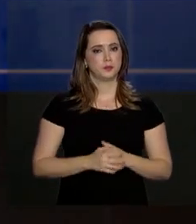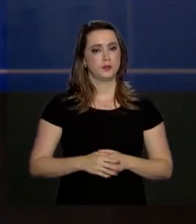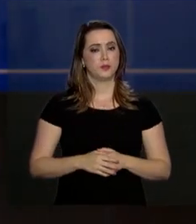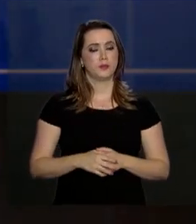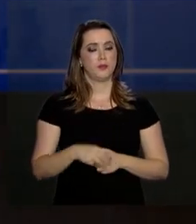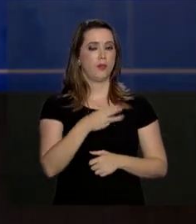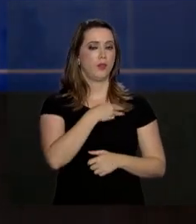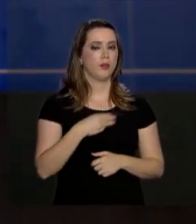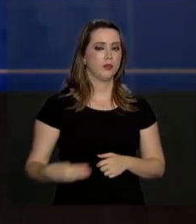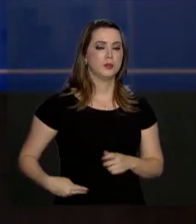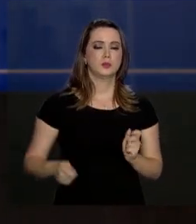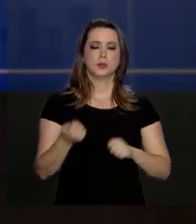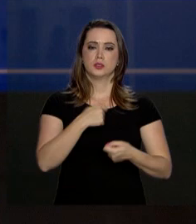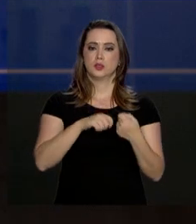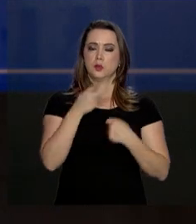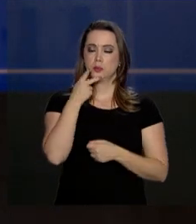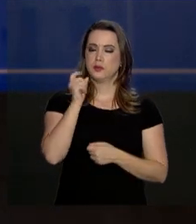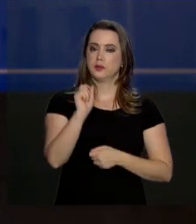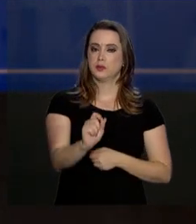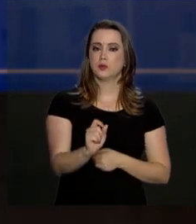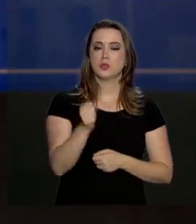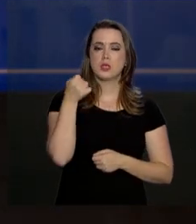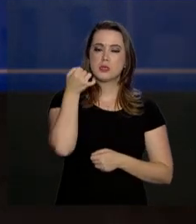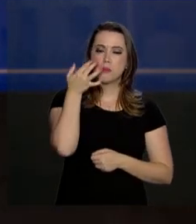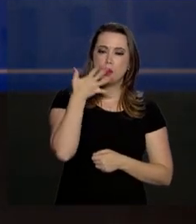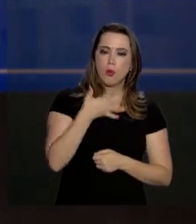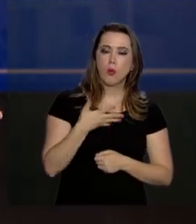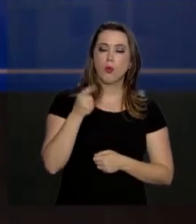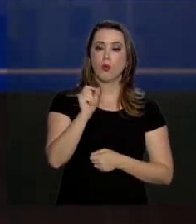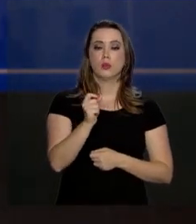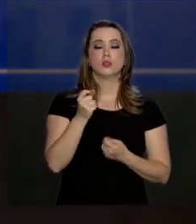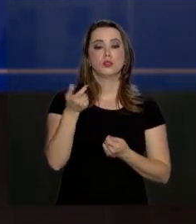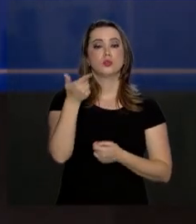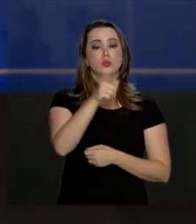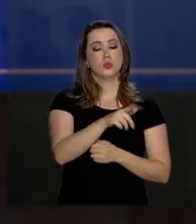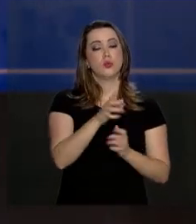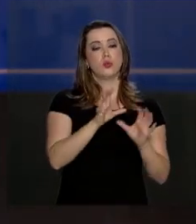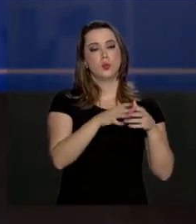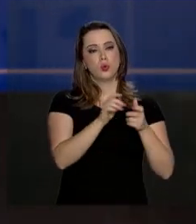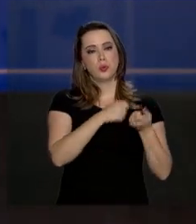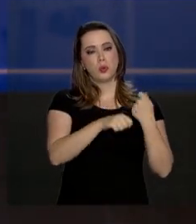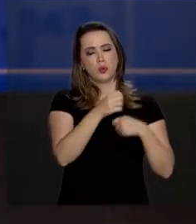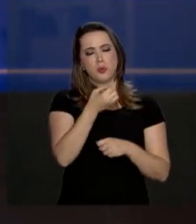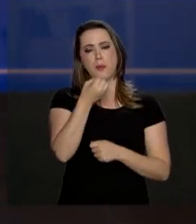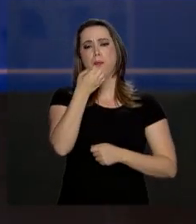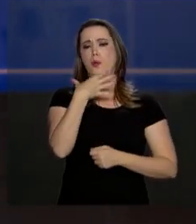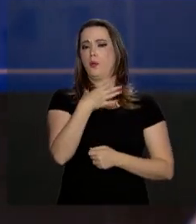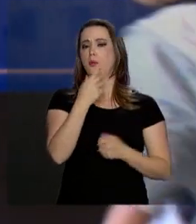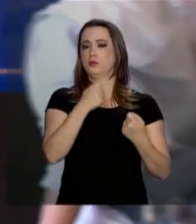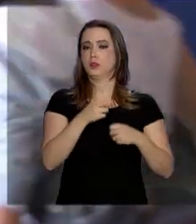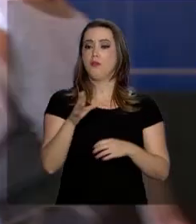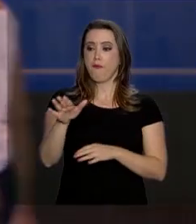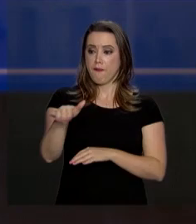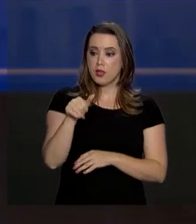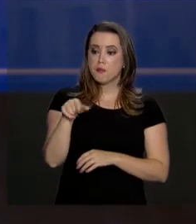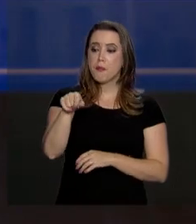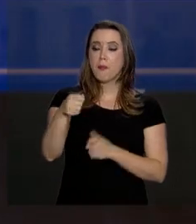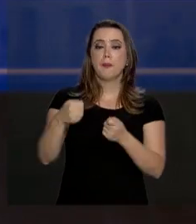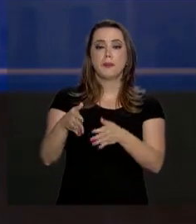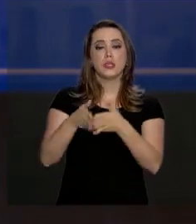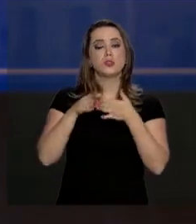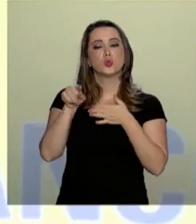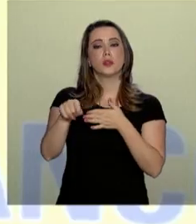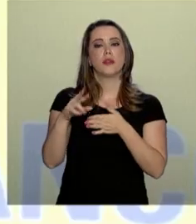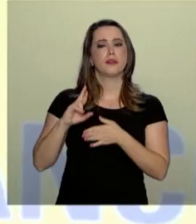Guedes, participou da cerimônia. No discurso, ele voltou a destacar a qualidade da equipe econômica e disse que vai cobrar responsabilidade nas